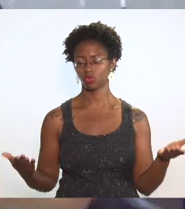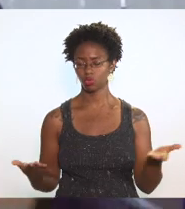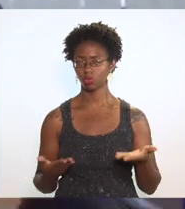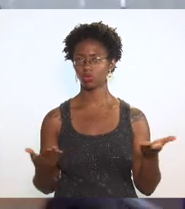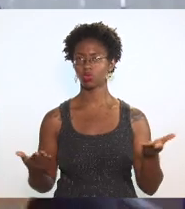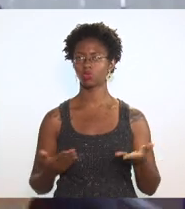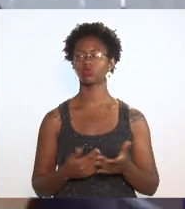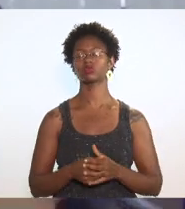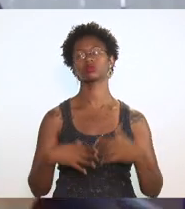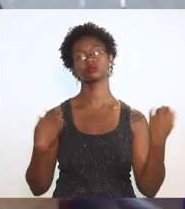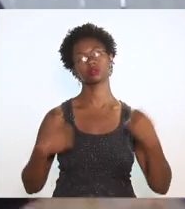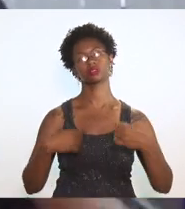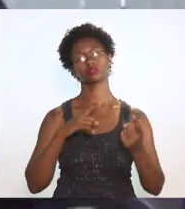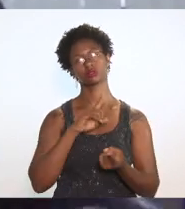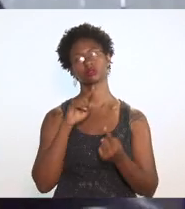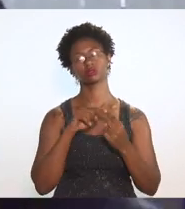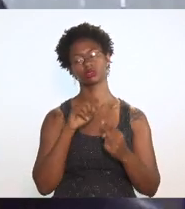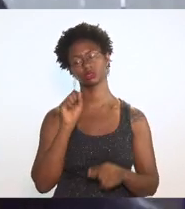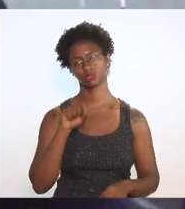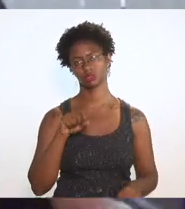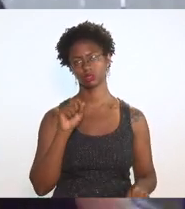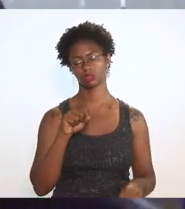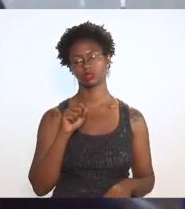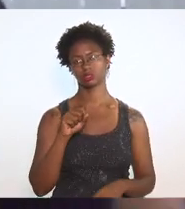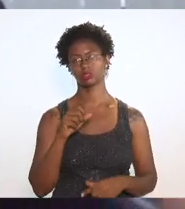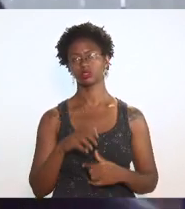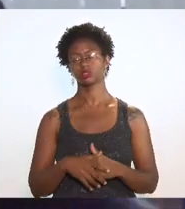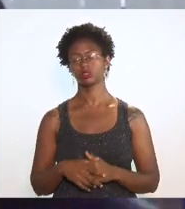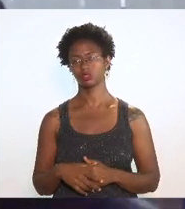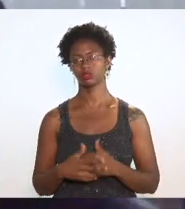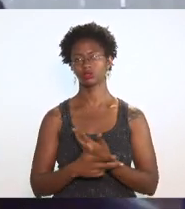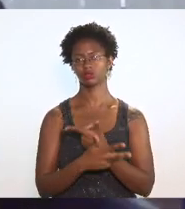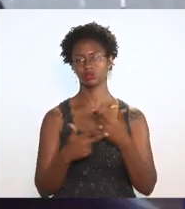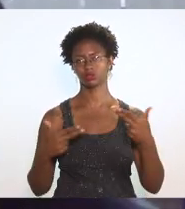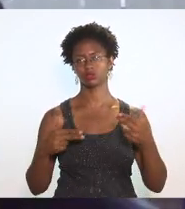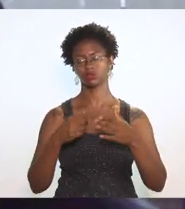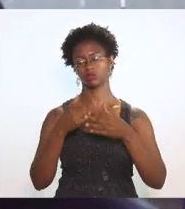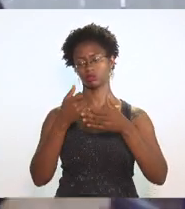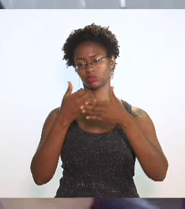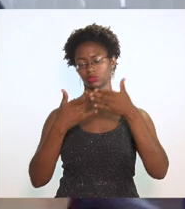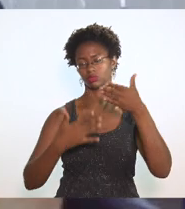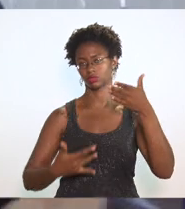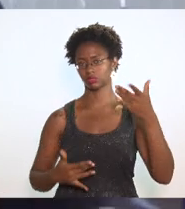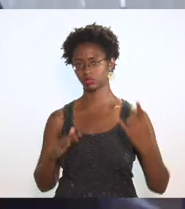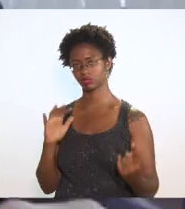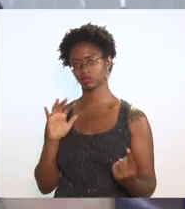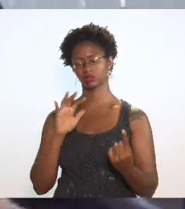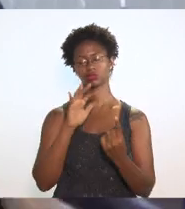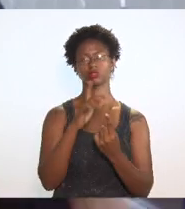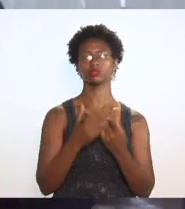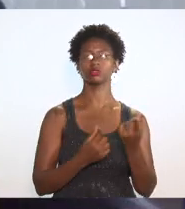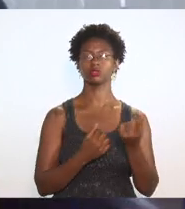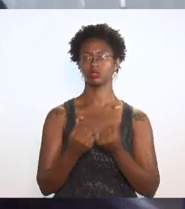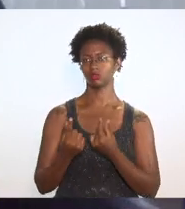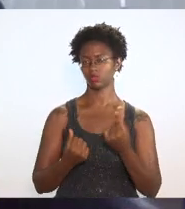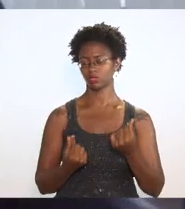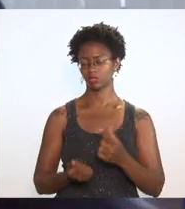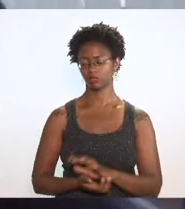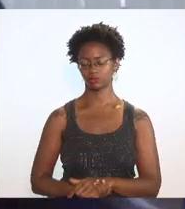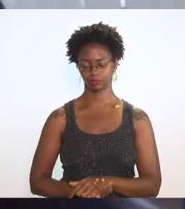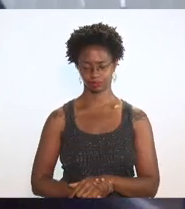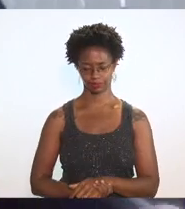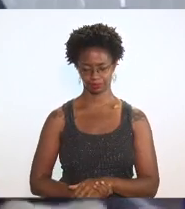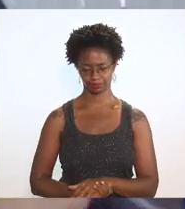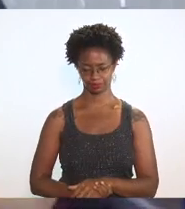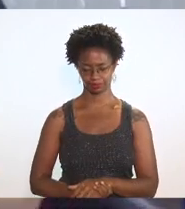contemplem sim anexos mais detalhados sobre impactos orçamentários a gente precisa